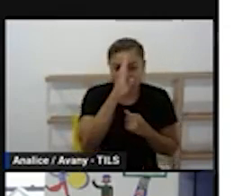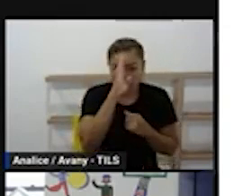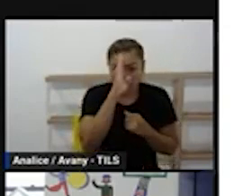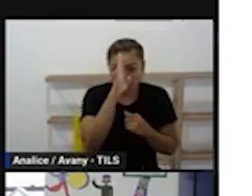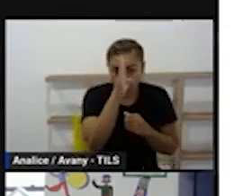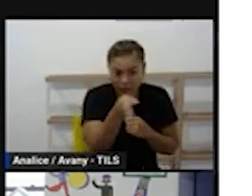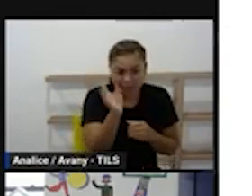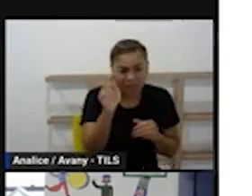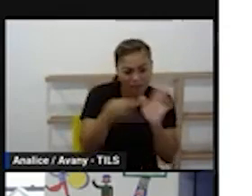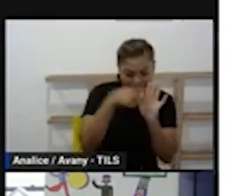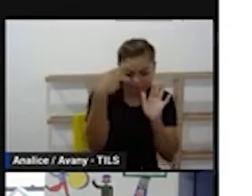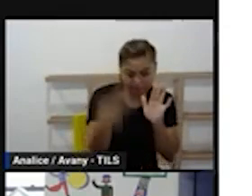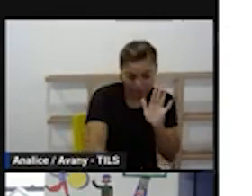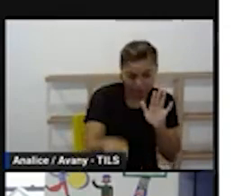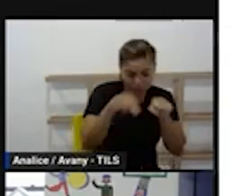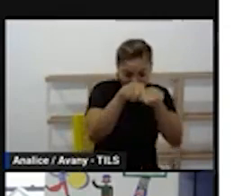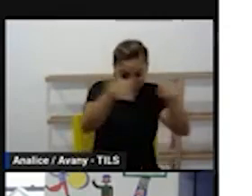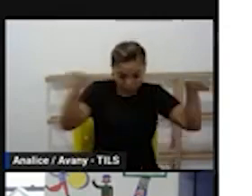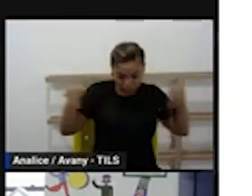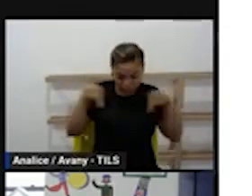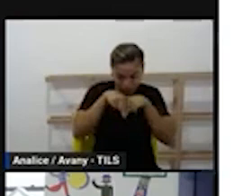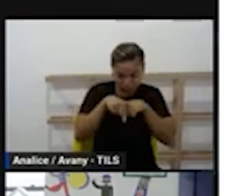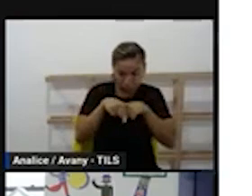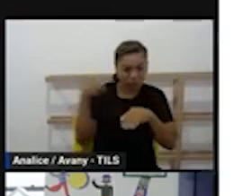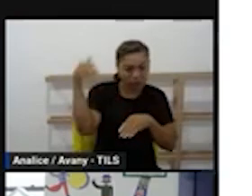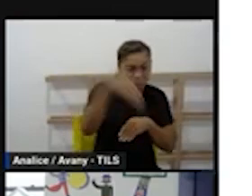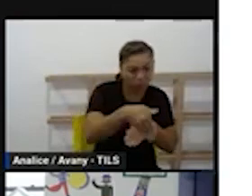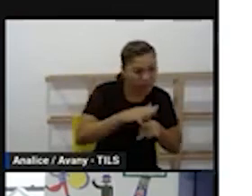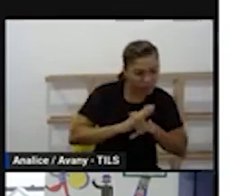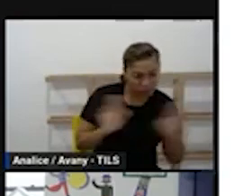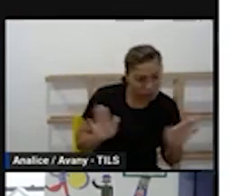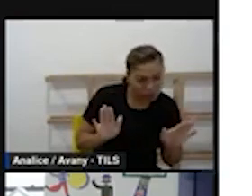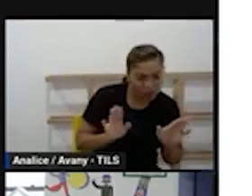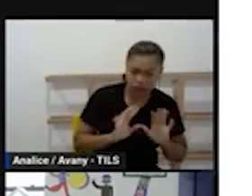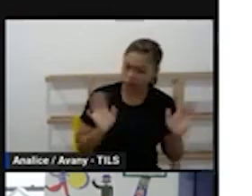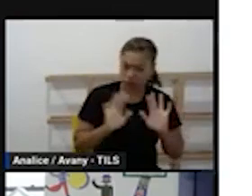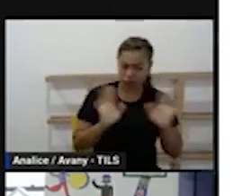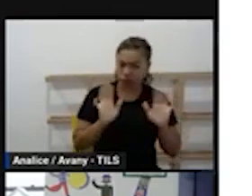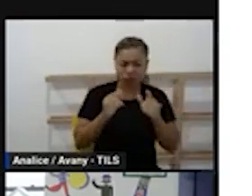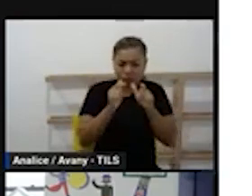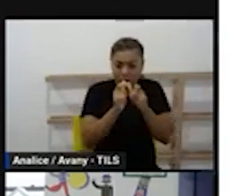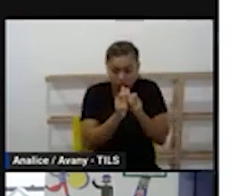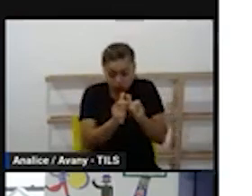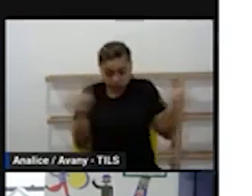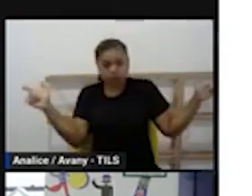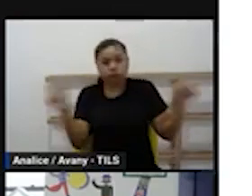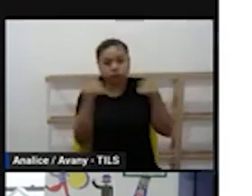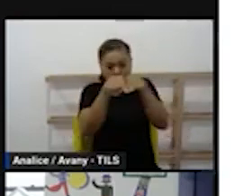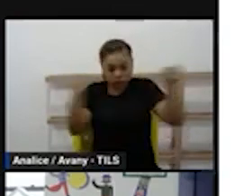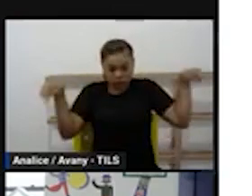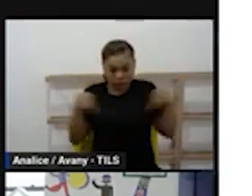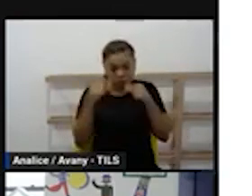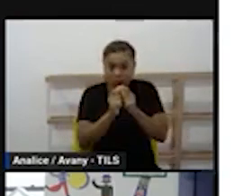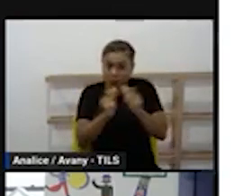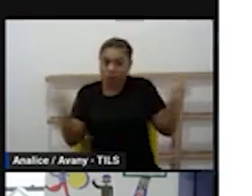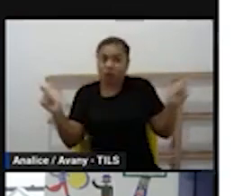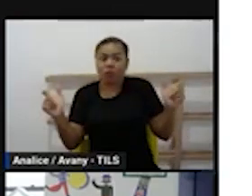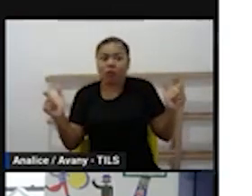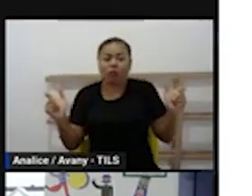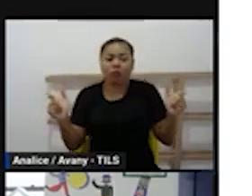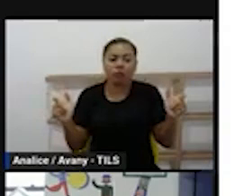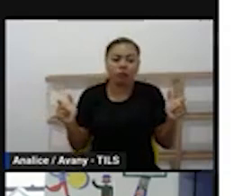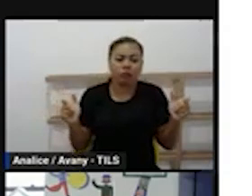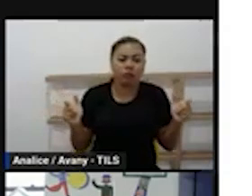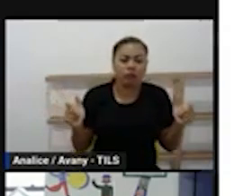sala de aula porque a sala de aula está ali dentro de quê? de um ambiente maior que é a escola então